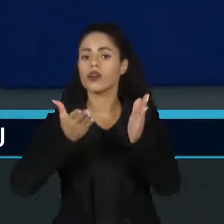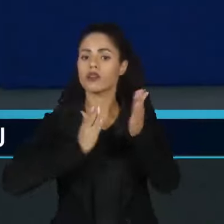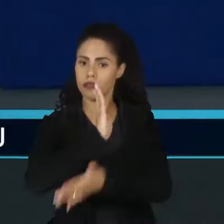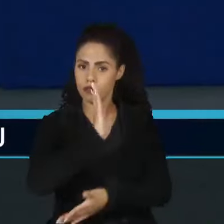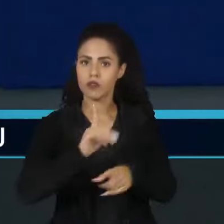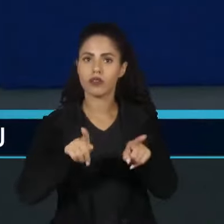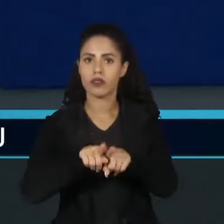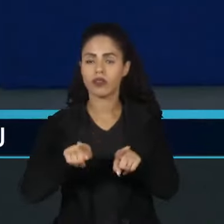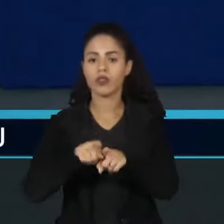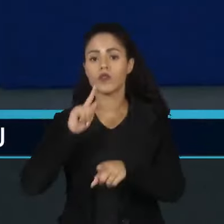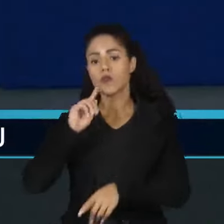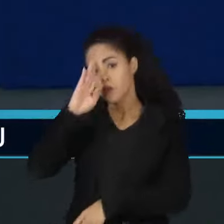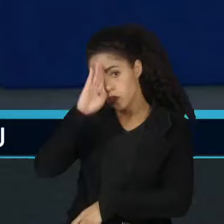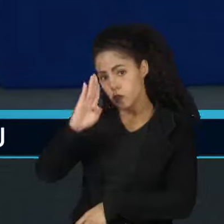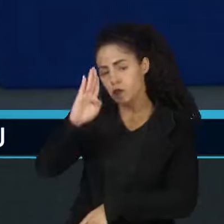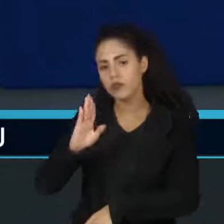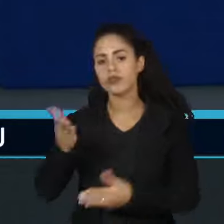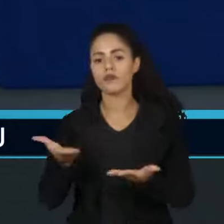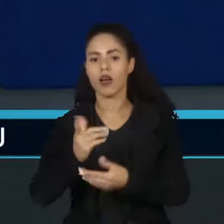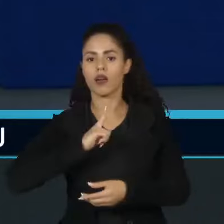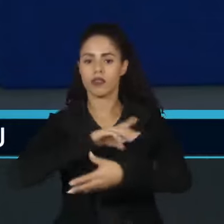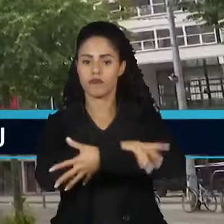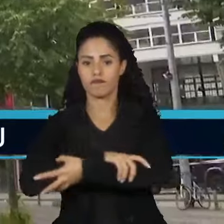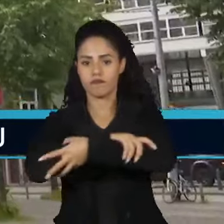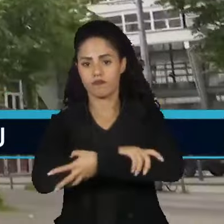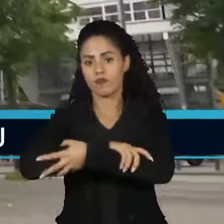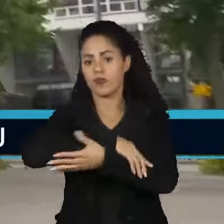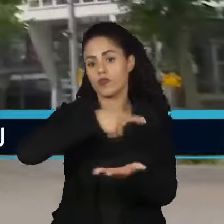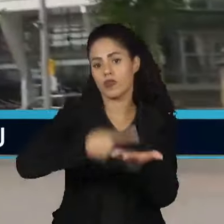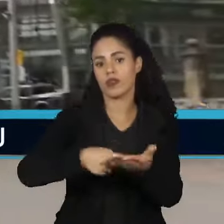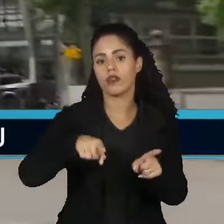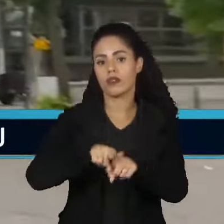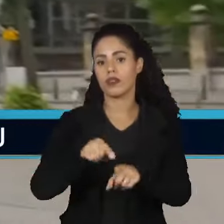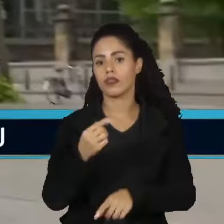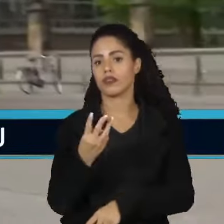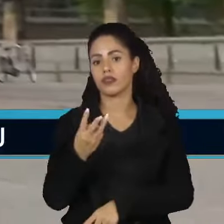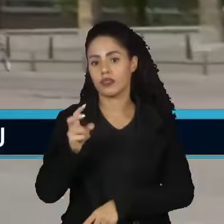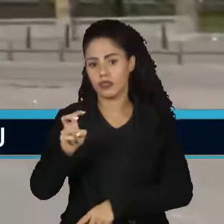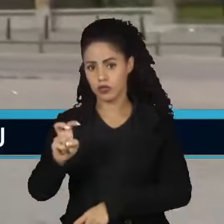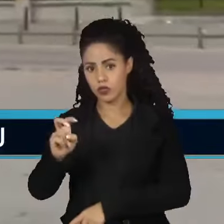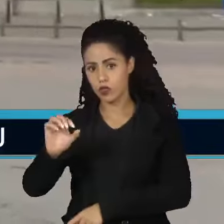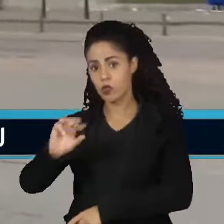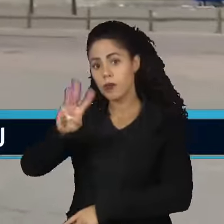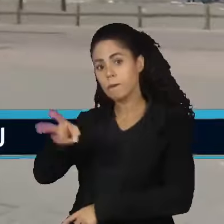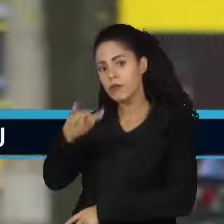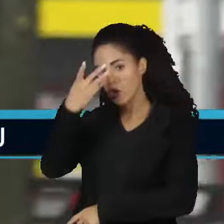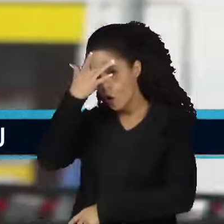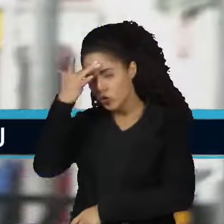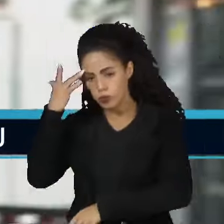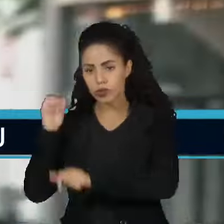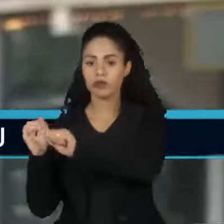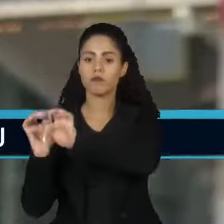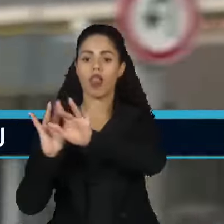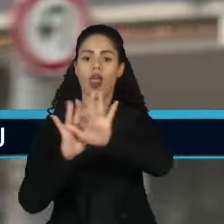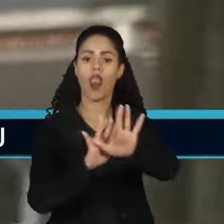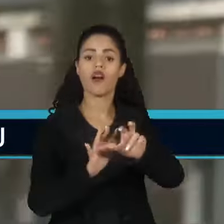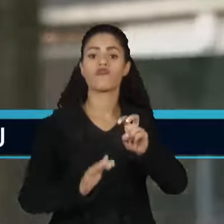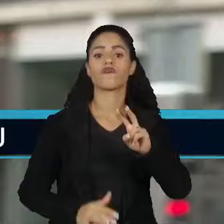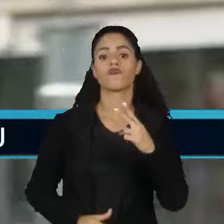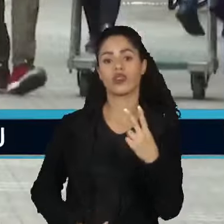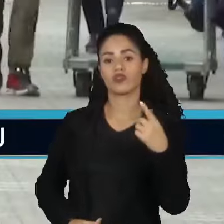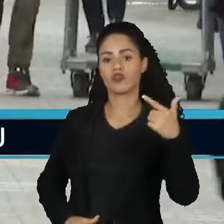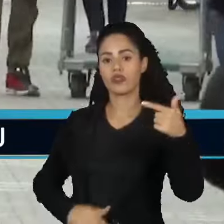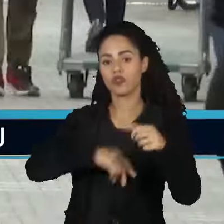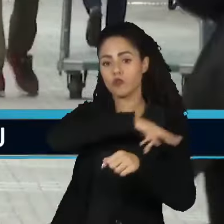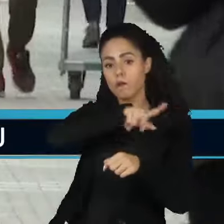ocupantes dos principais cargos da União Europeia. Mais de 350 milhões de eleitores dos 27 países do